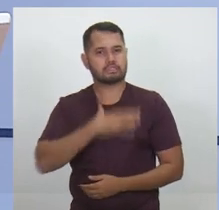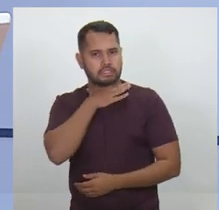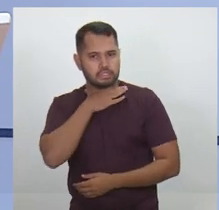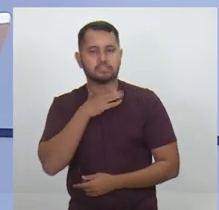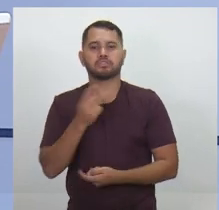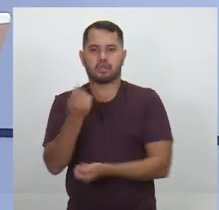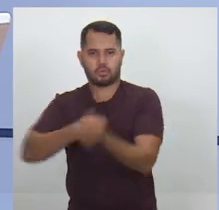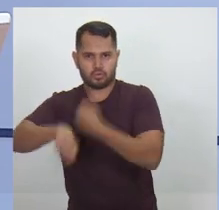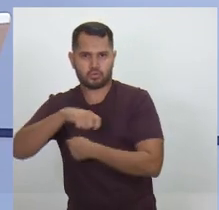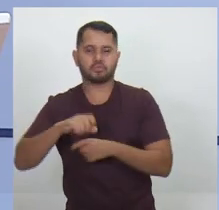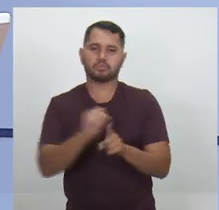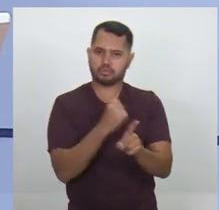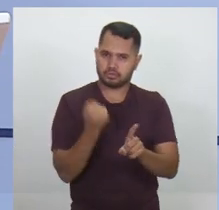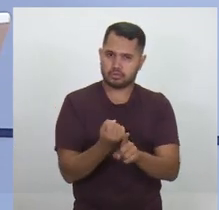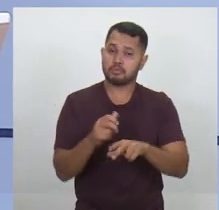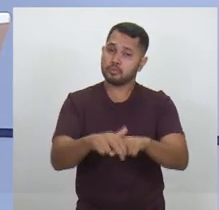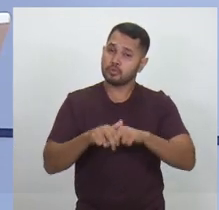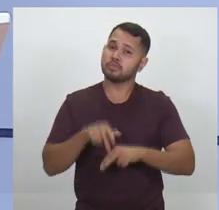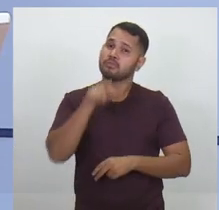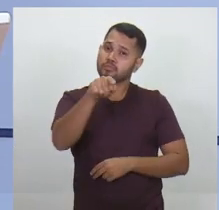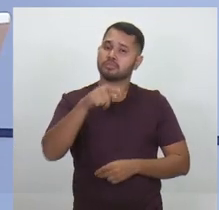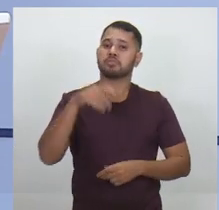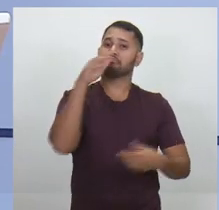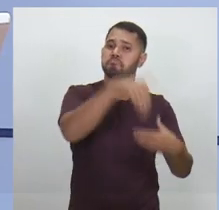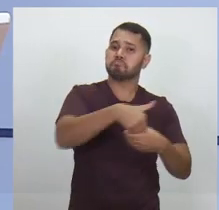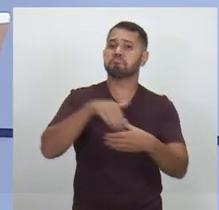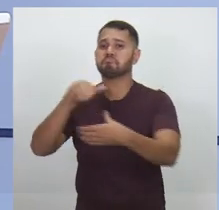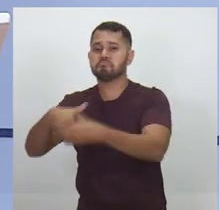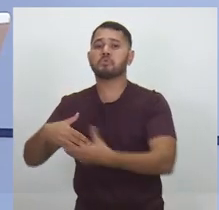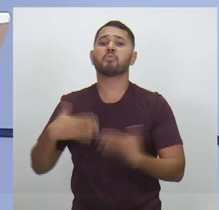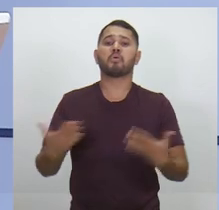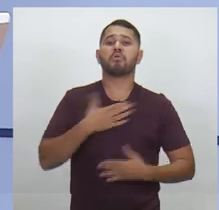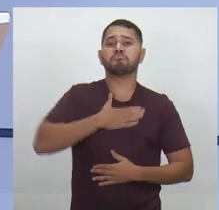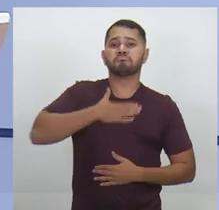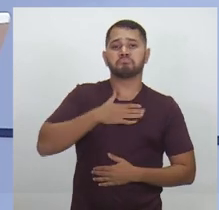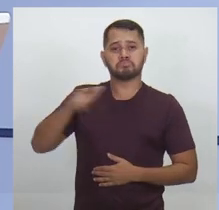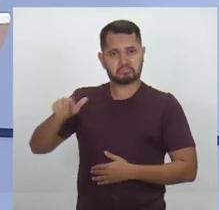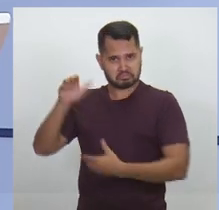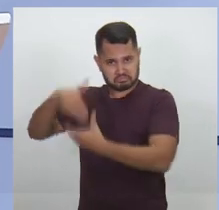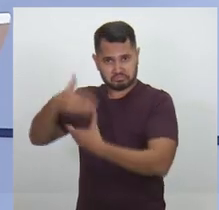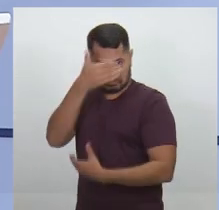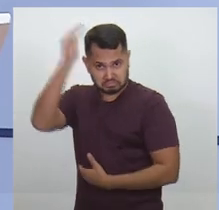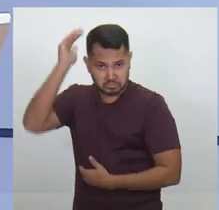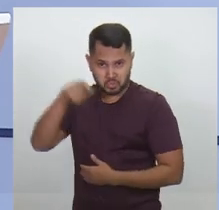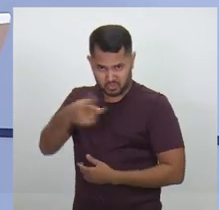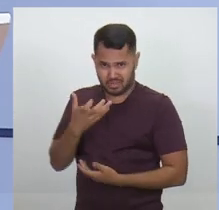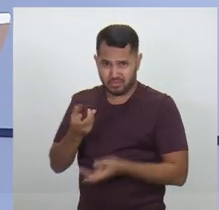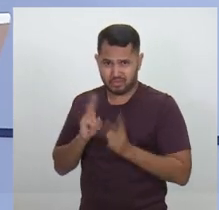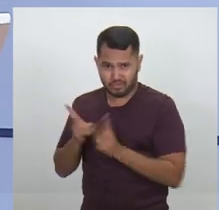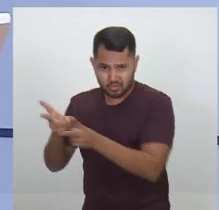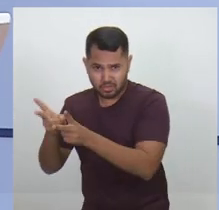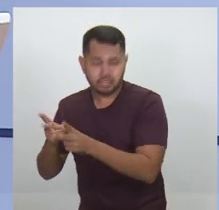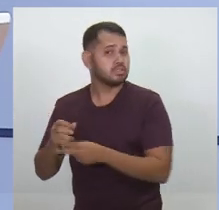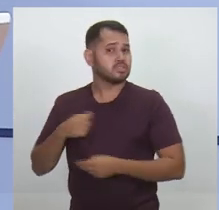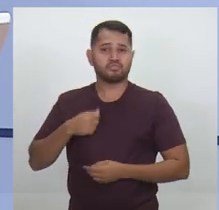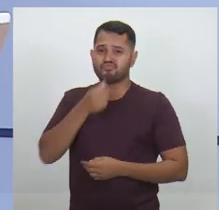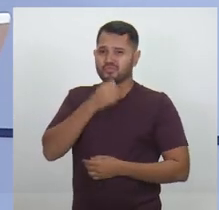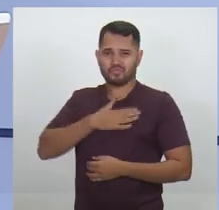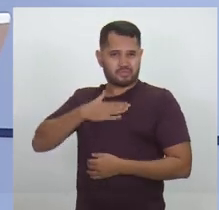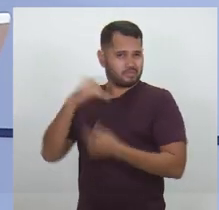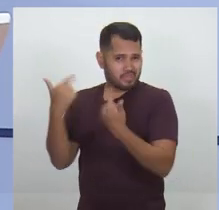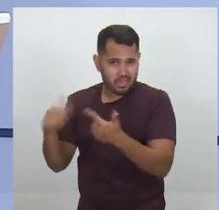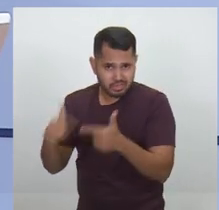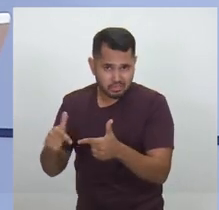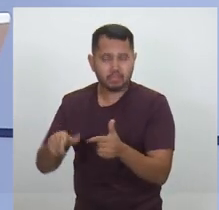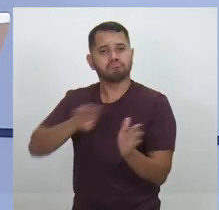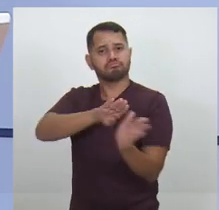social. Portanto, você vai definir se você está satisfeito com o governo Temer, você vai dar continuidade a ele. Se você não está satisfeito,